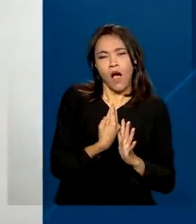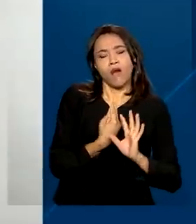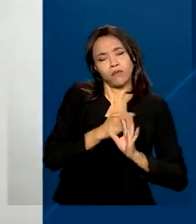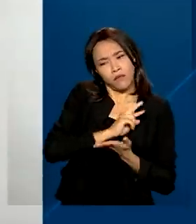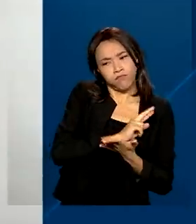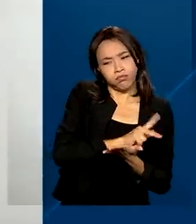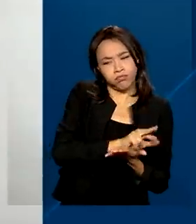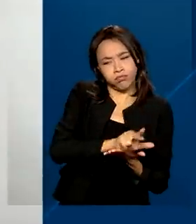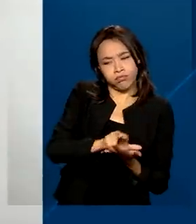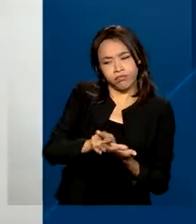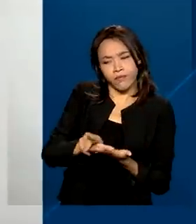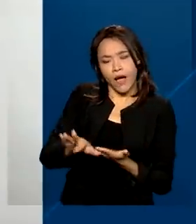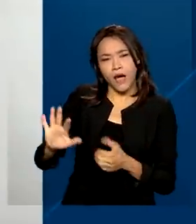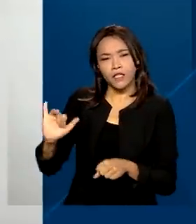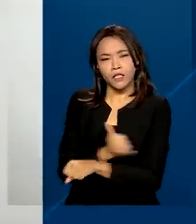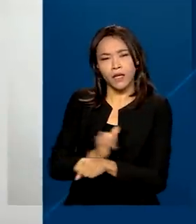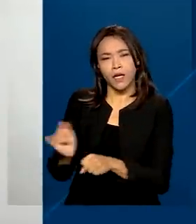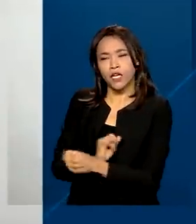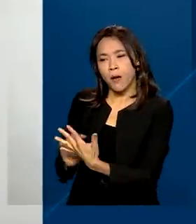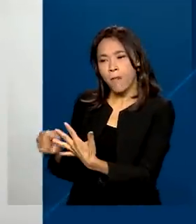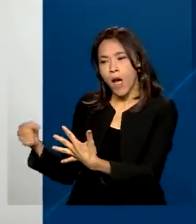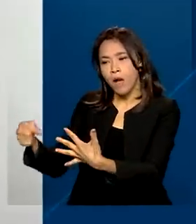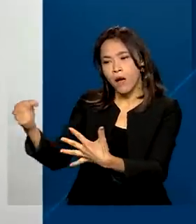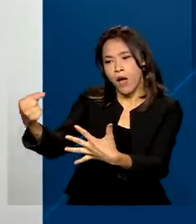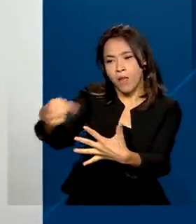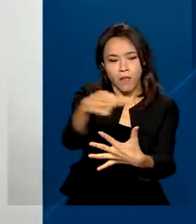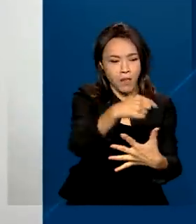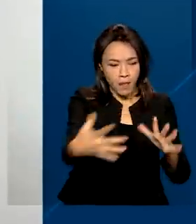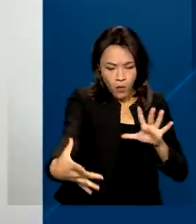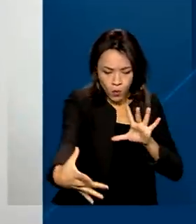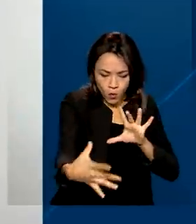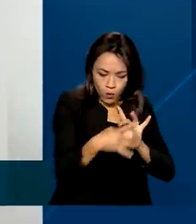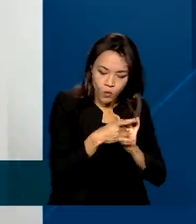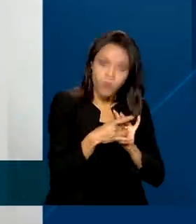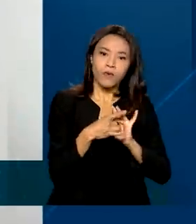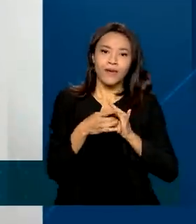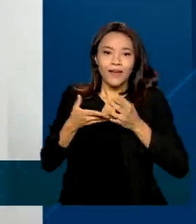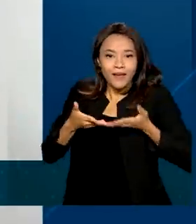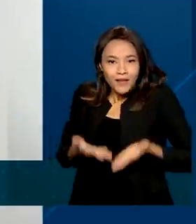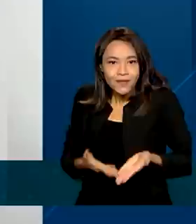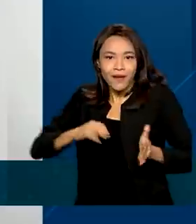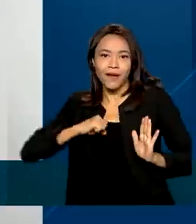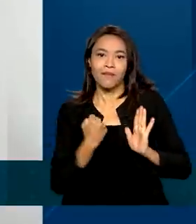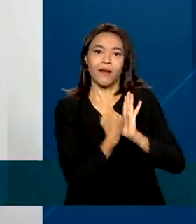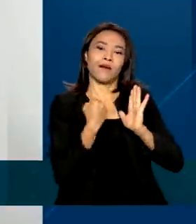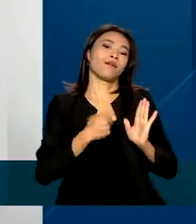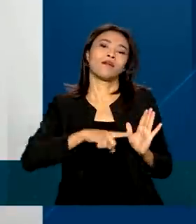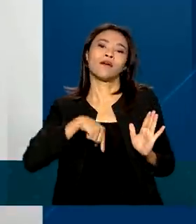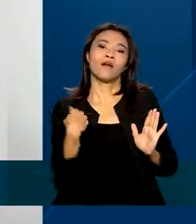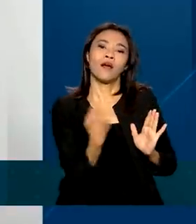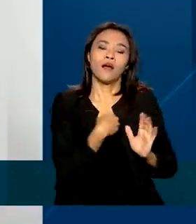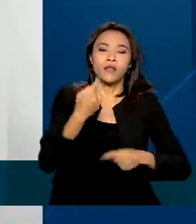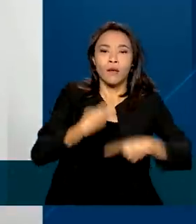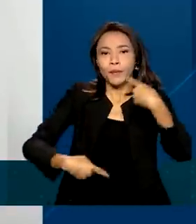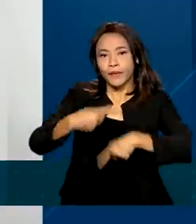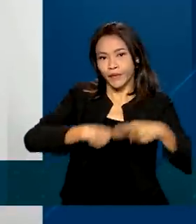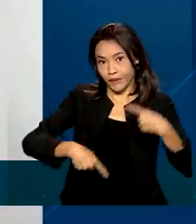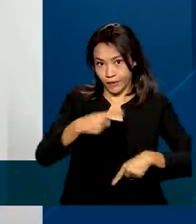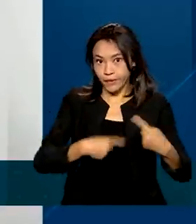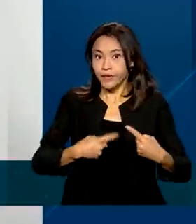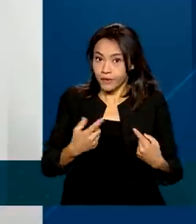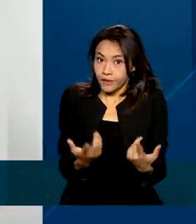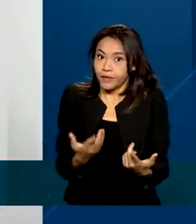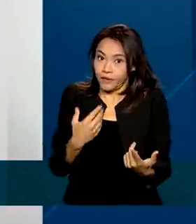conjunto de medidas integradas que são a marca da nossa política econômica. Consolidação